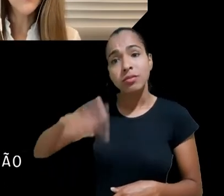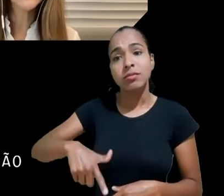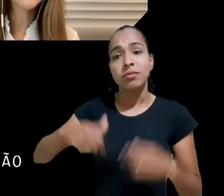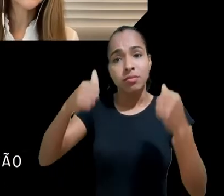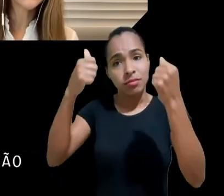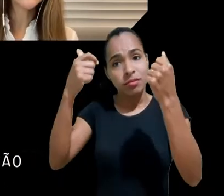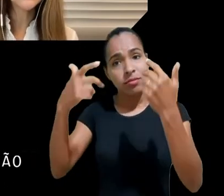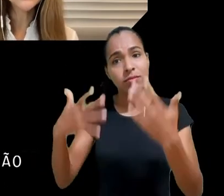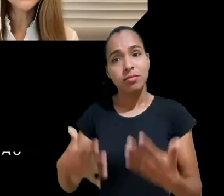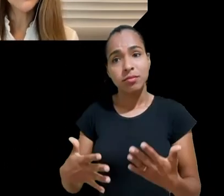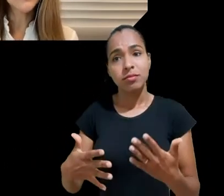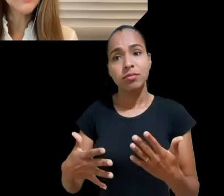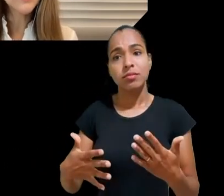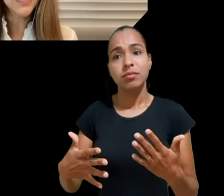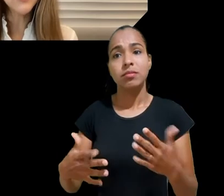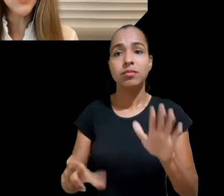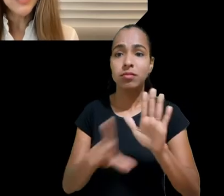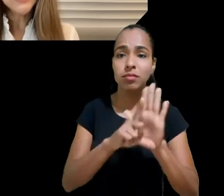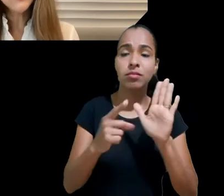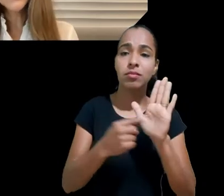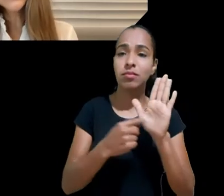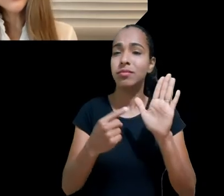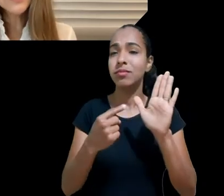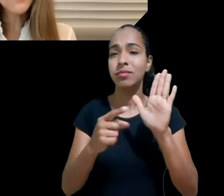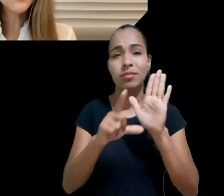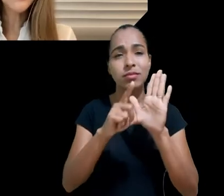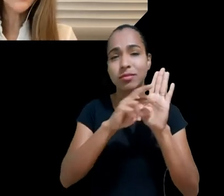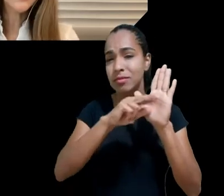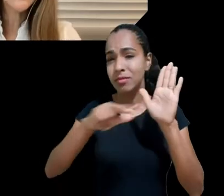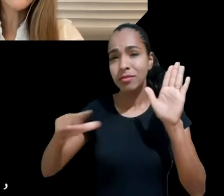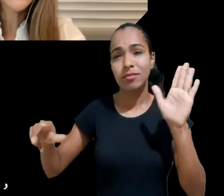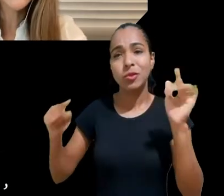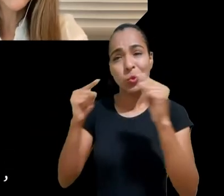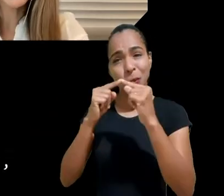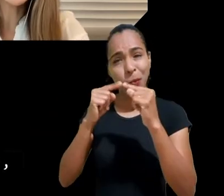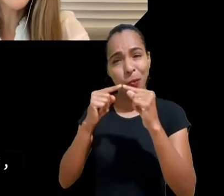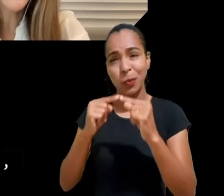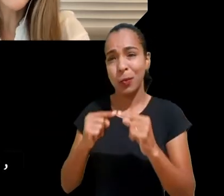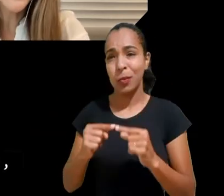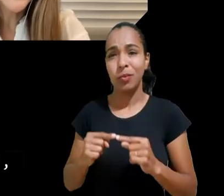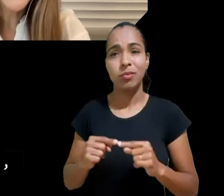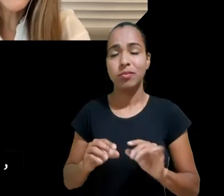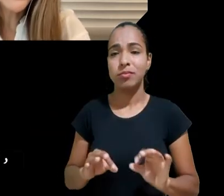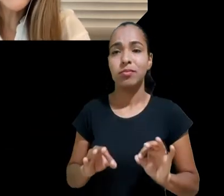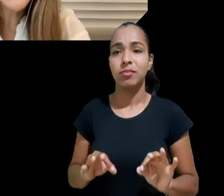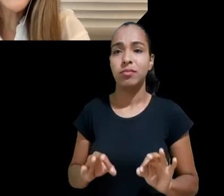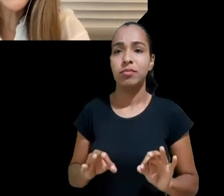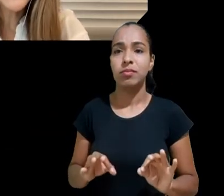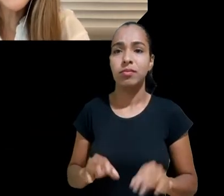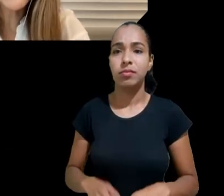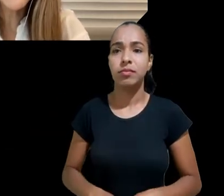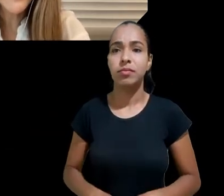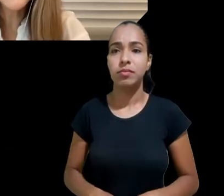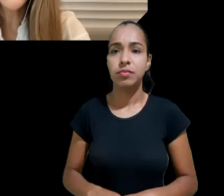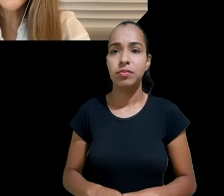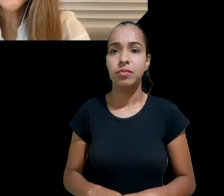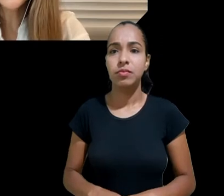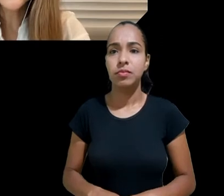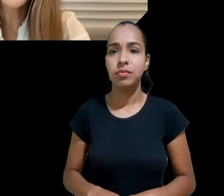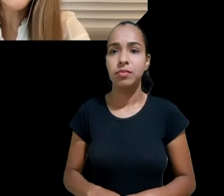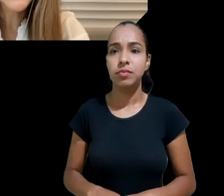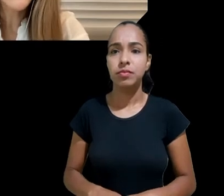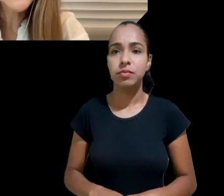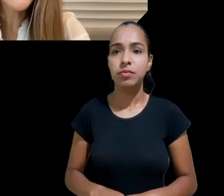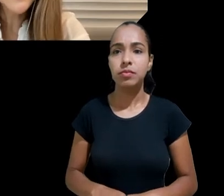Consumidor, do Estatuto da Criança e do Adolescente e de todo ordenamento jurídico visto como um todo. Então, embora não seja uma questão fácil,